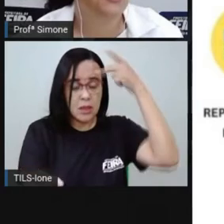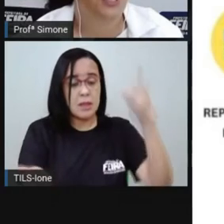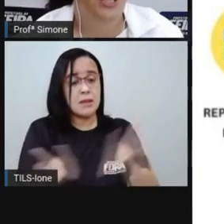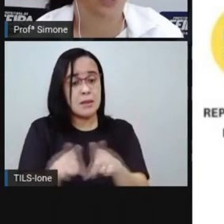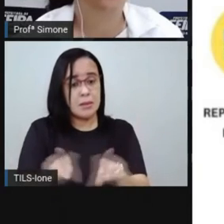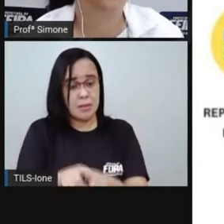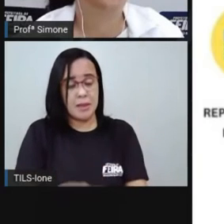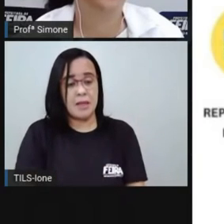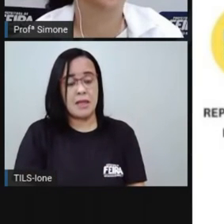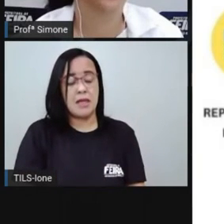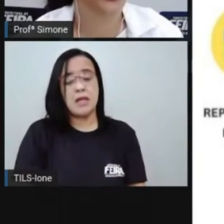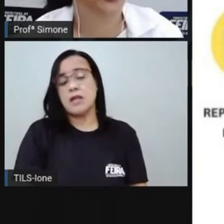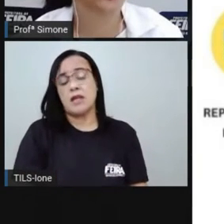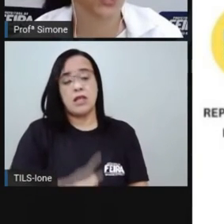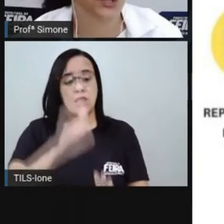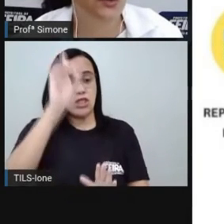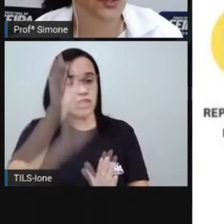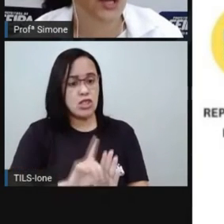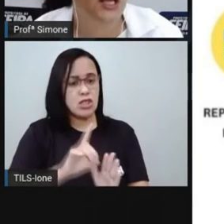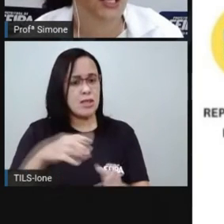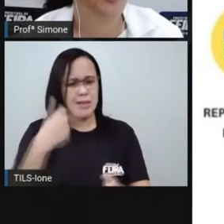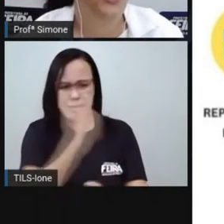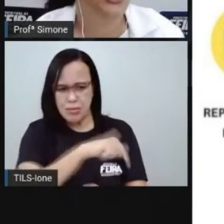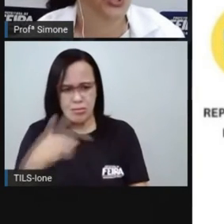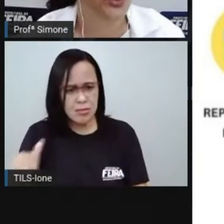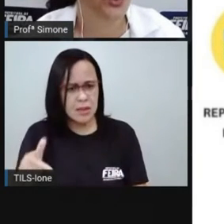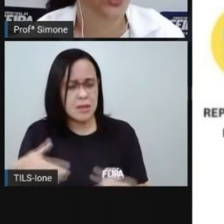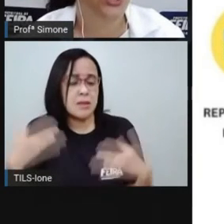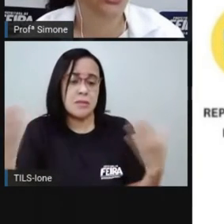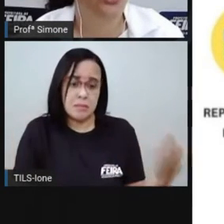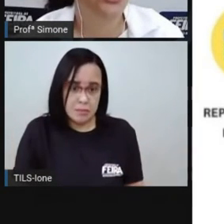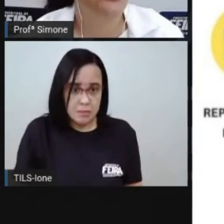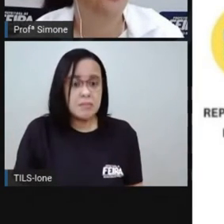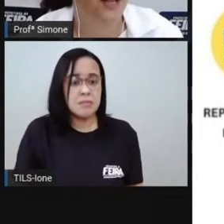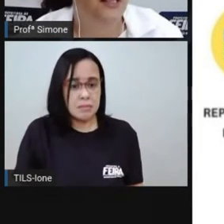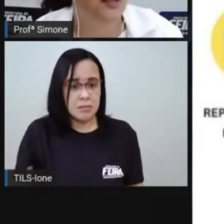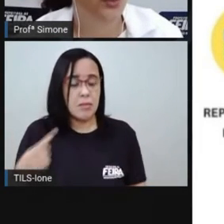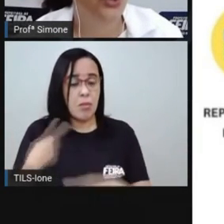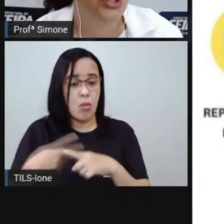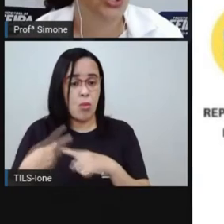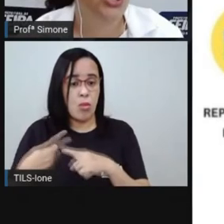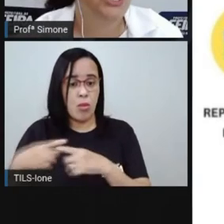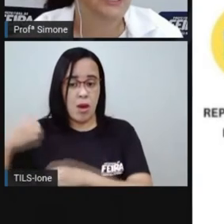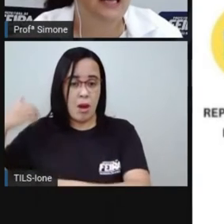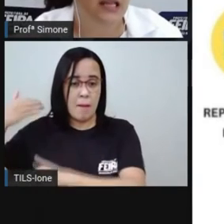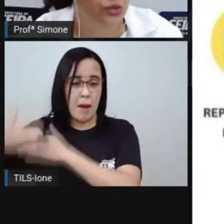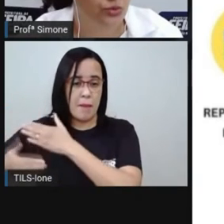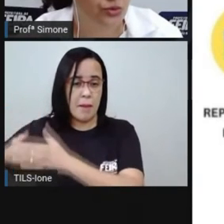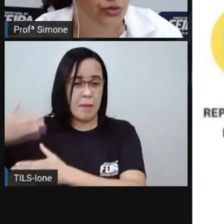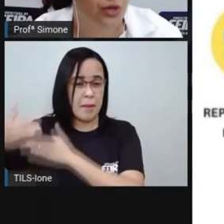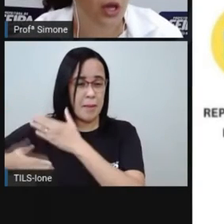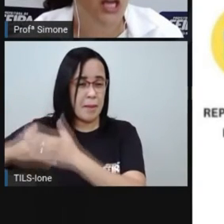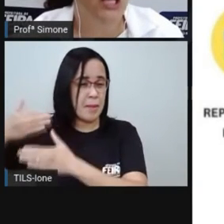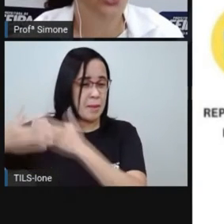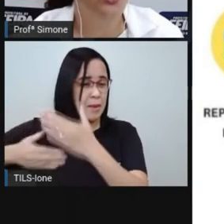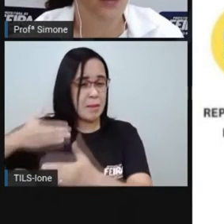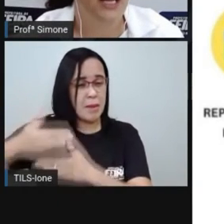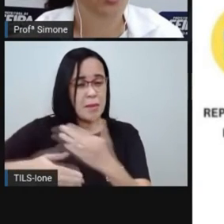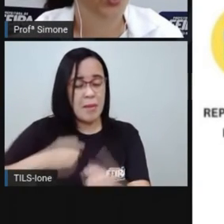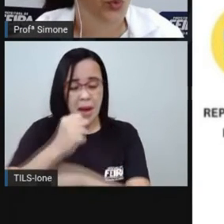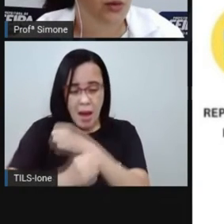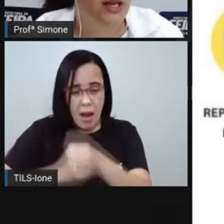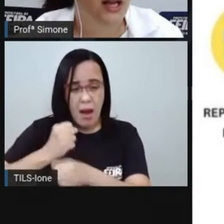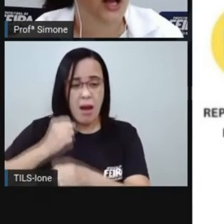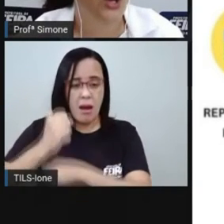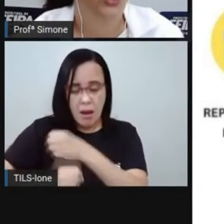fez ao longo de 21 anos, impediu que nós tivéssemos direitos. e numa